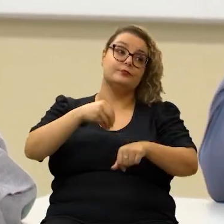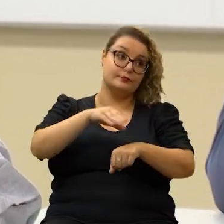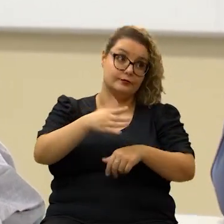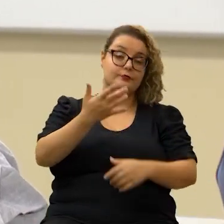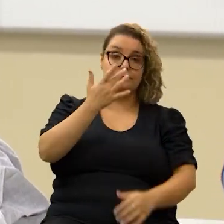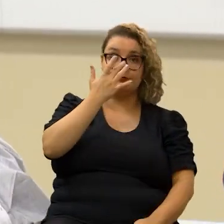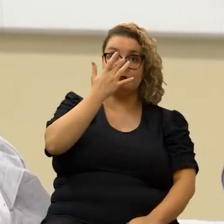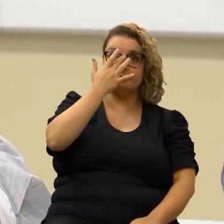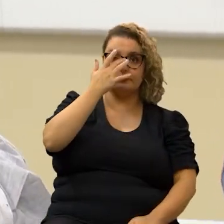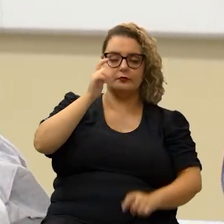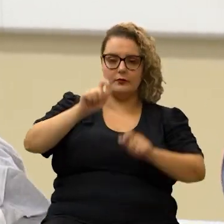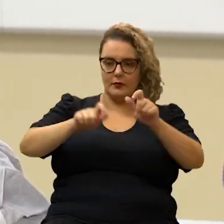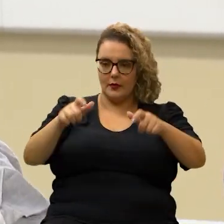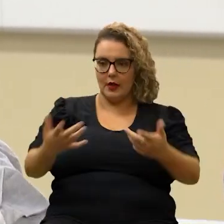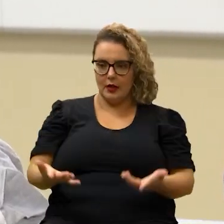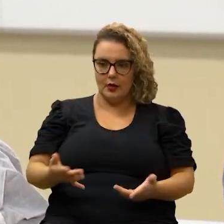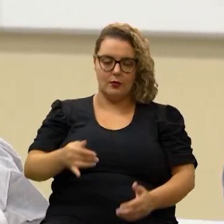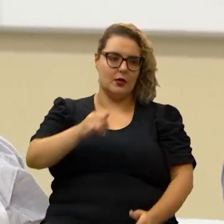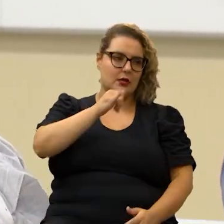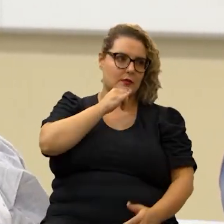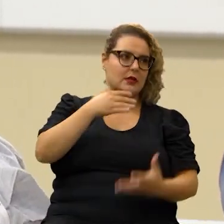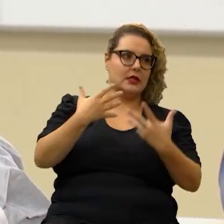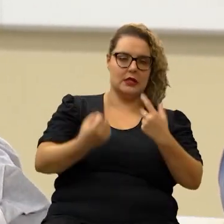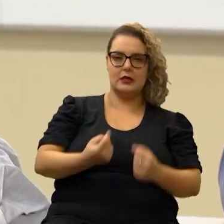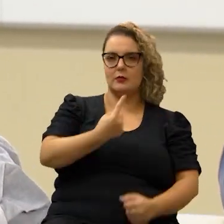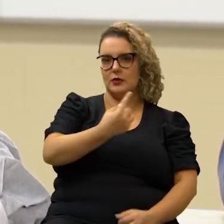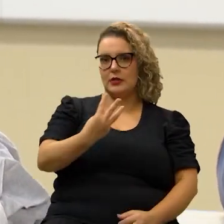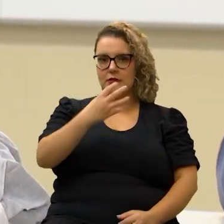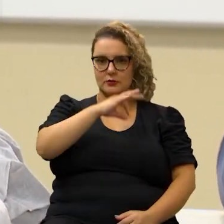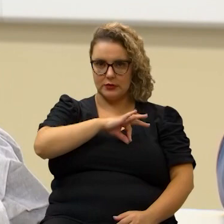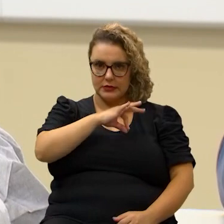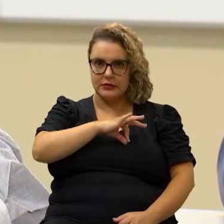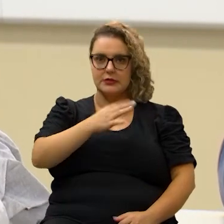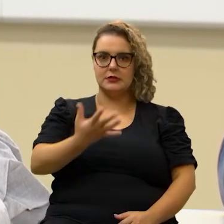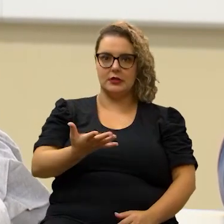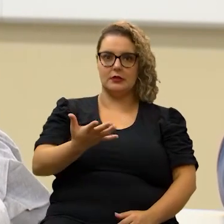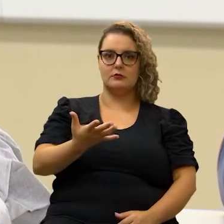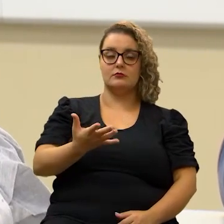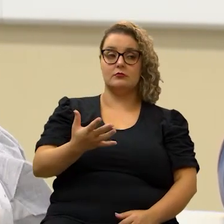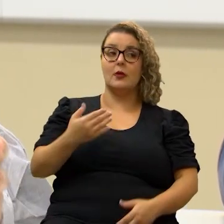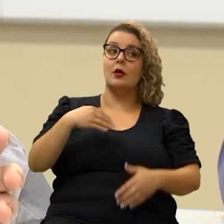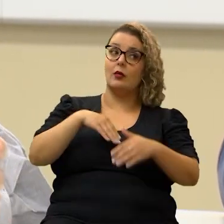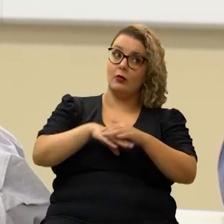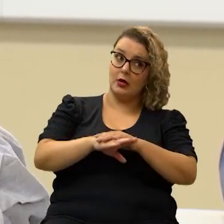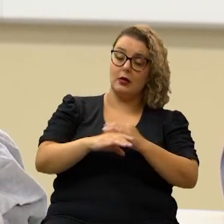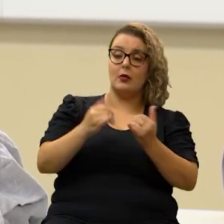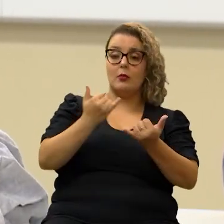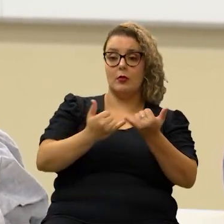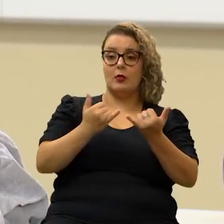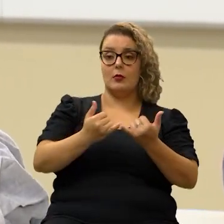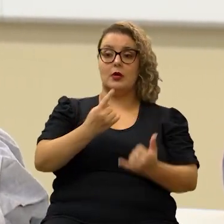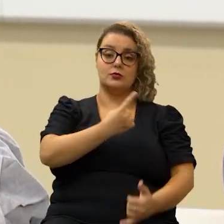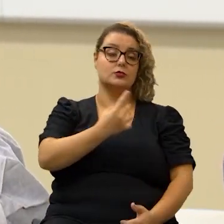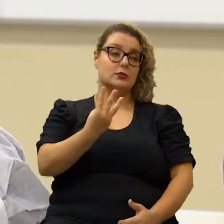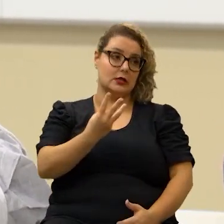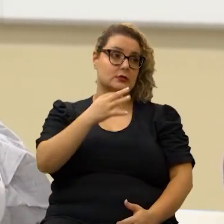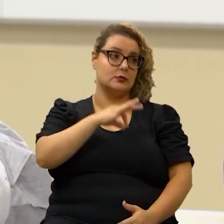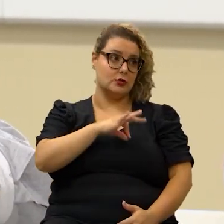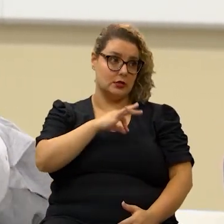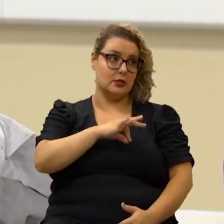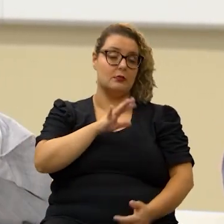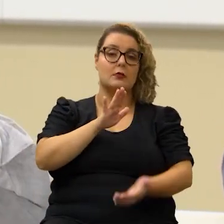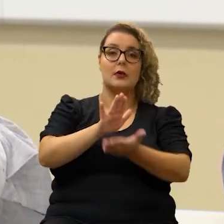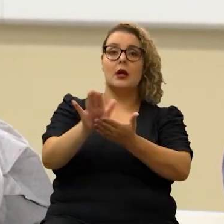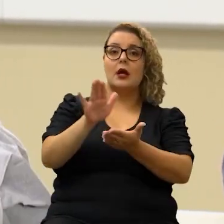uma dica para aqueles, por exemplo, que recebem décimo terceiro é reservar uma parte do décimo terceiro